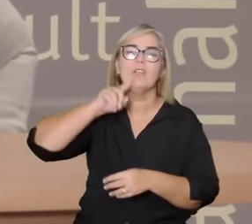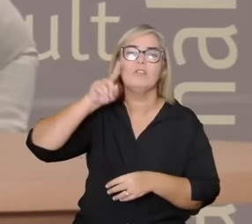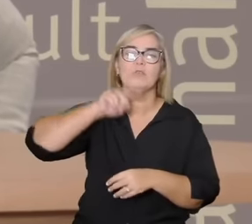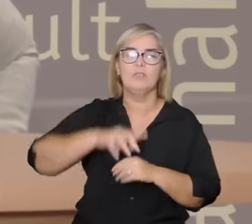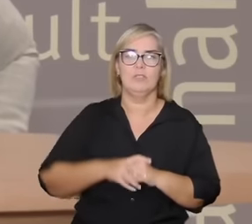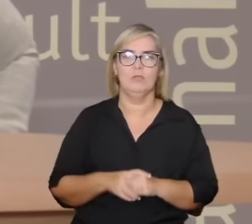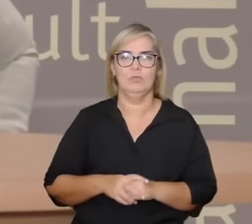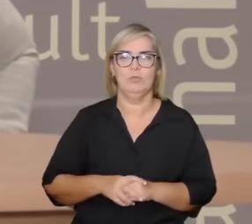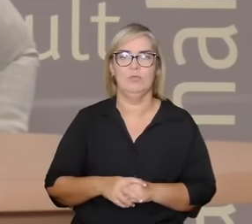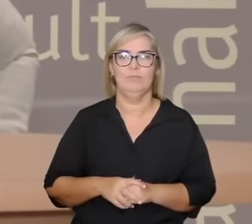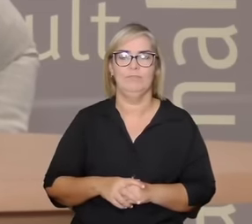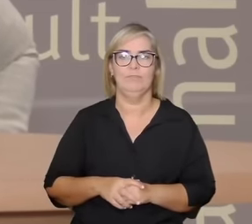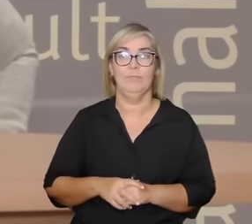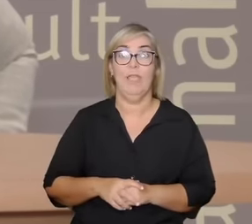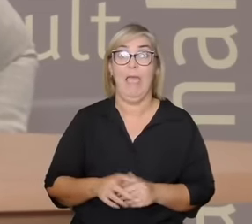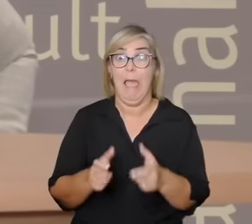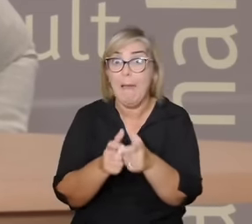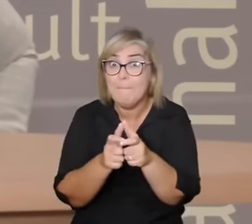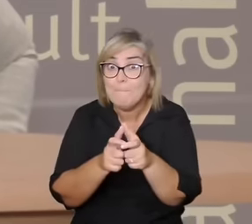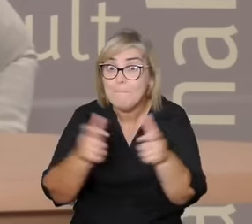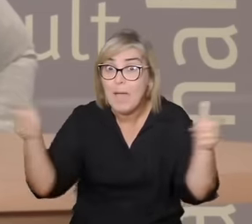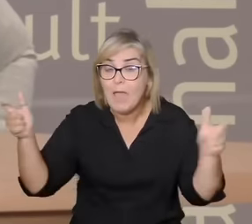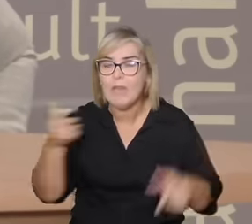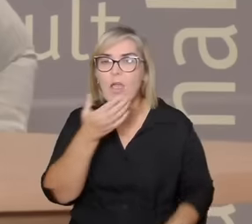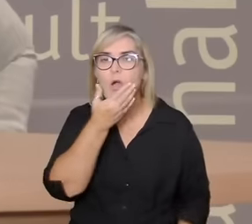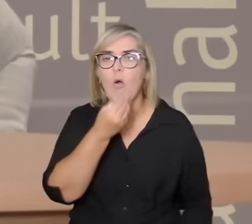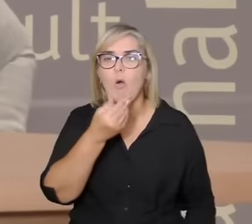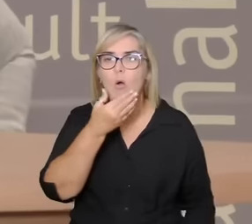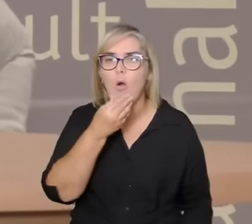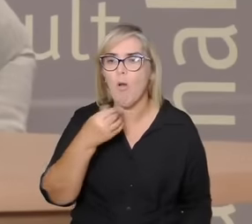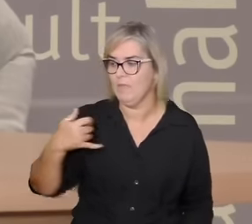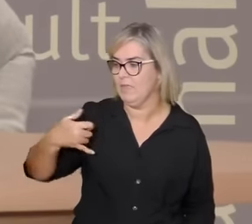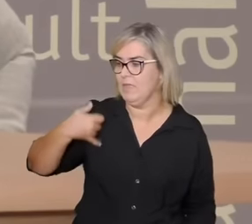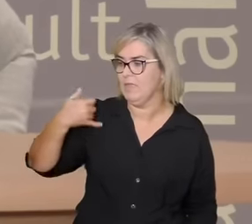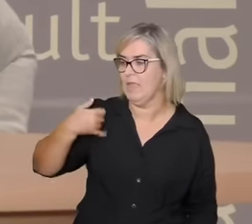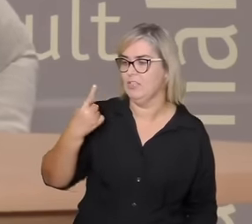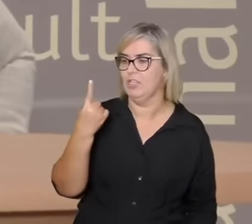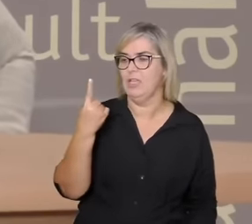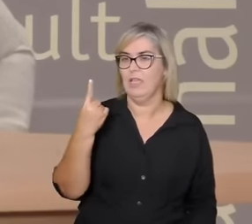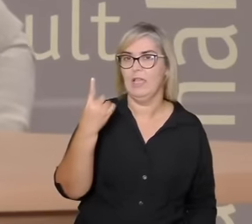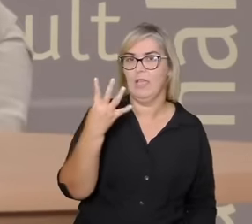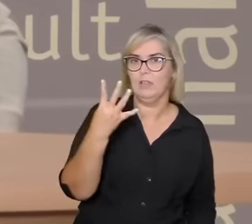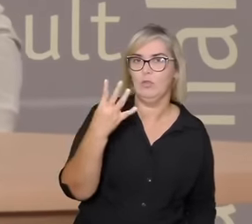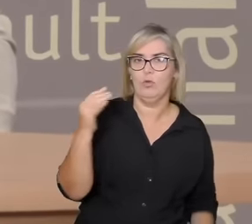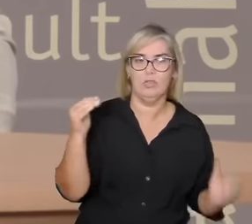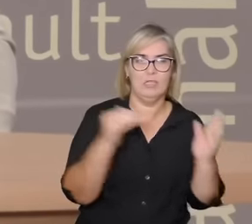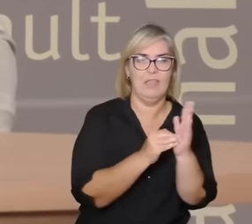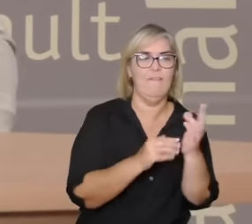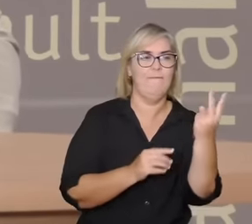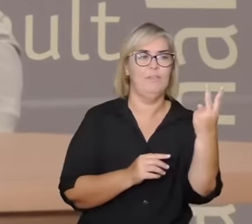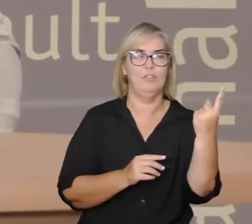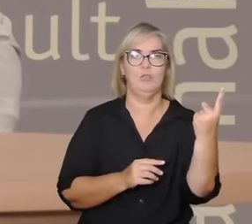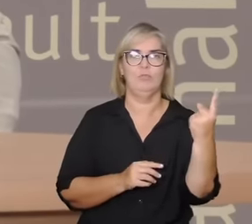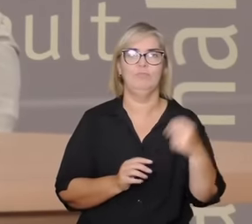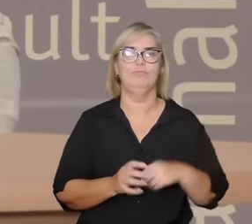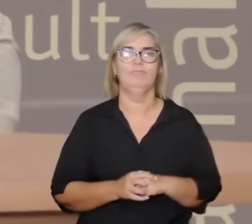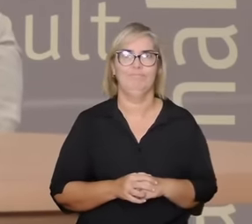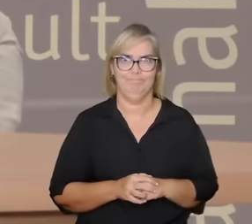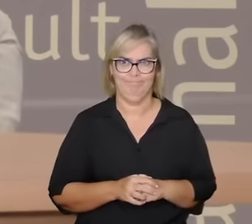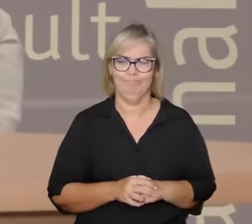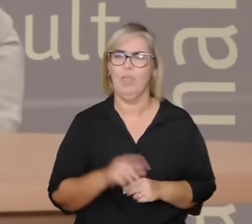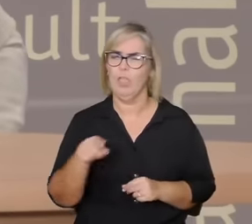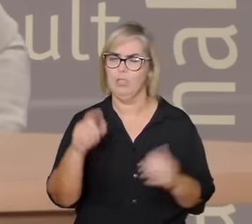rapazes adolescentes e homens jovens entre 14 e 29 anos isso quer dizer alguma coisa tem uma